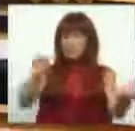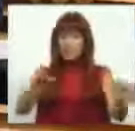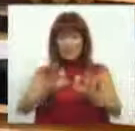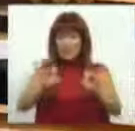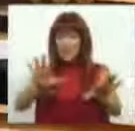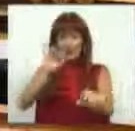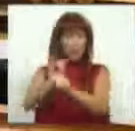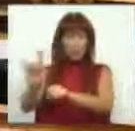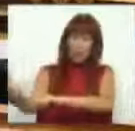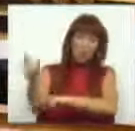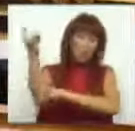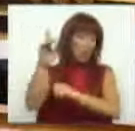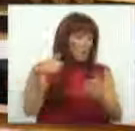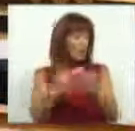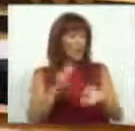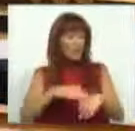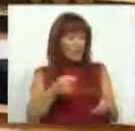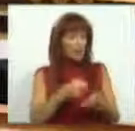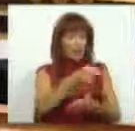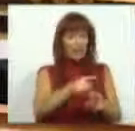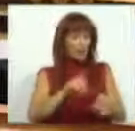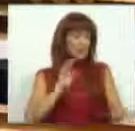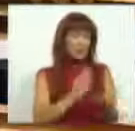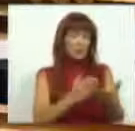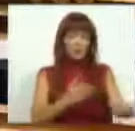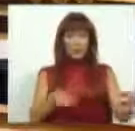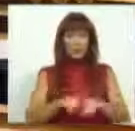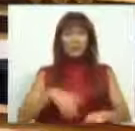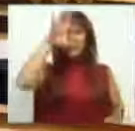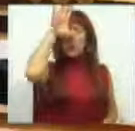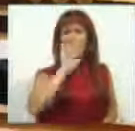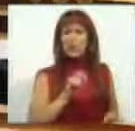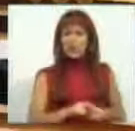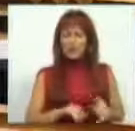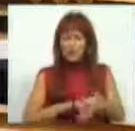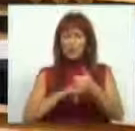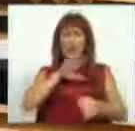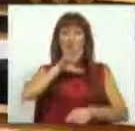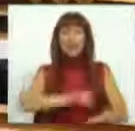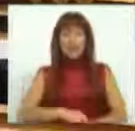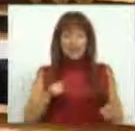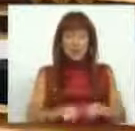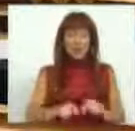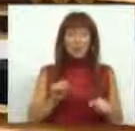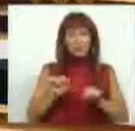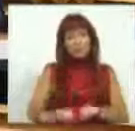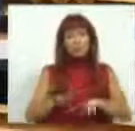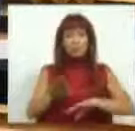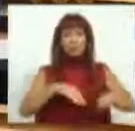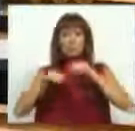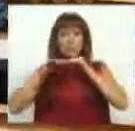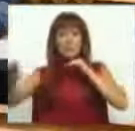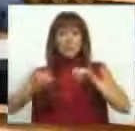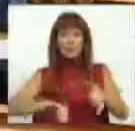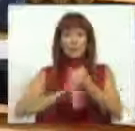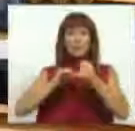forma, que não seja por ocasião da liquidação desta última, o Estado da sociedade-mãe e o Estado do estabelecimento estável da